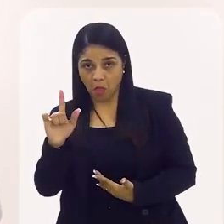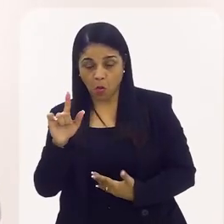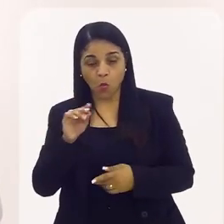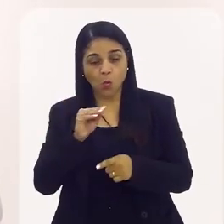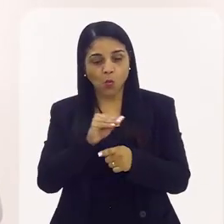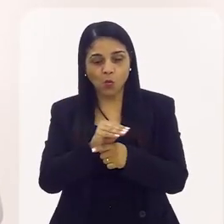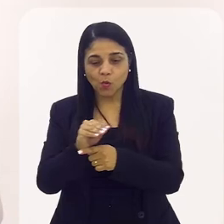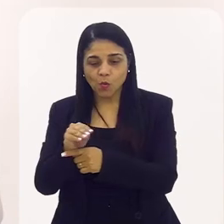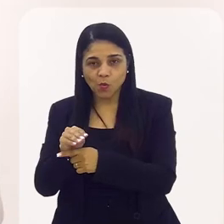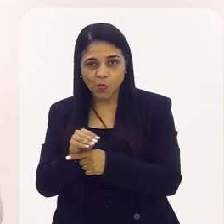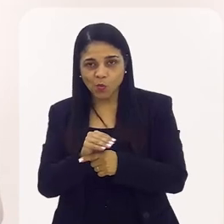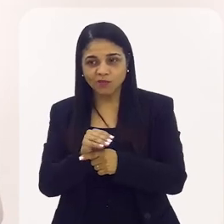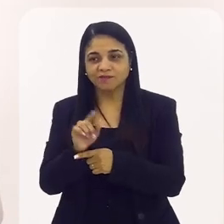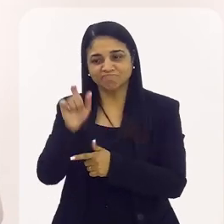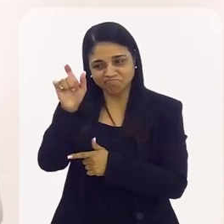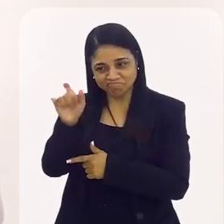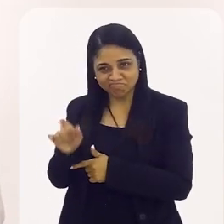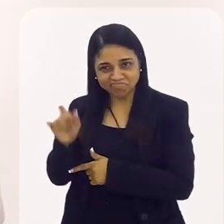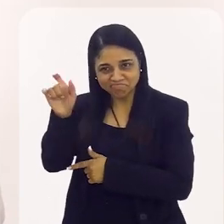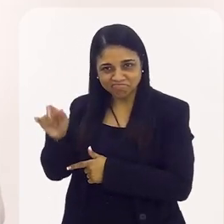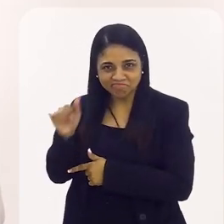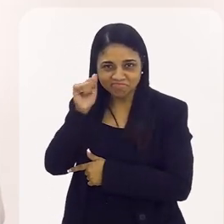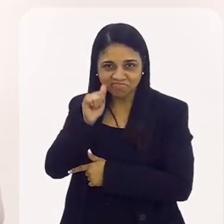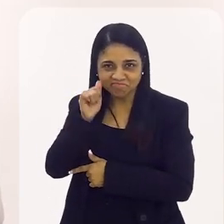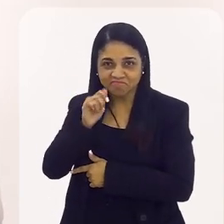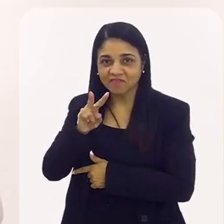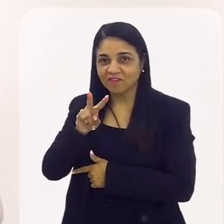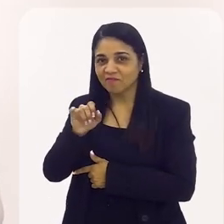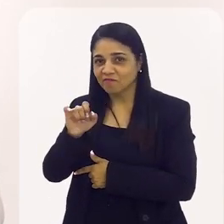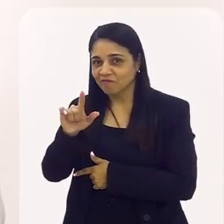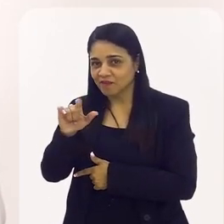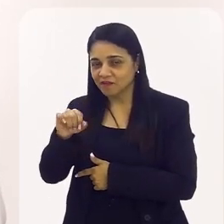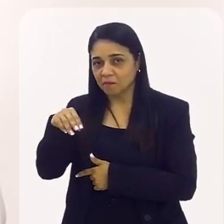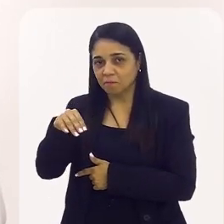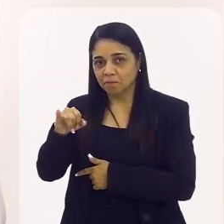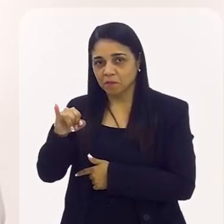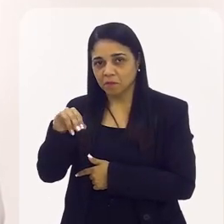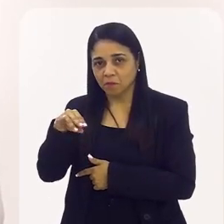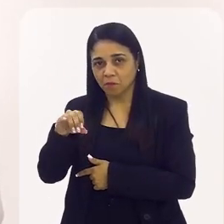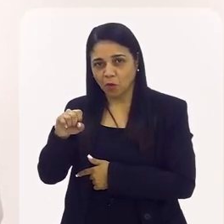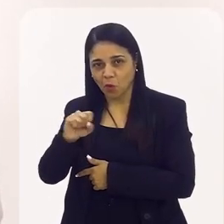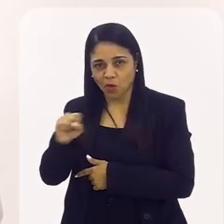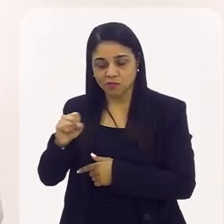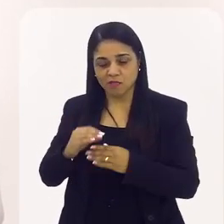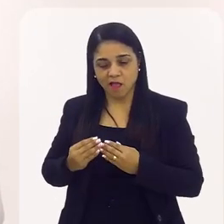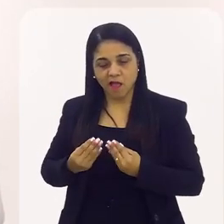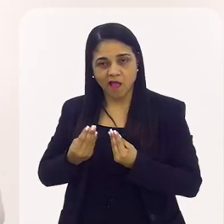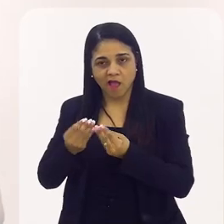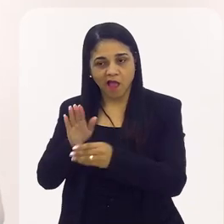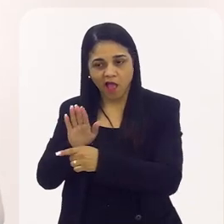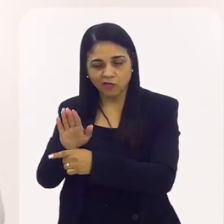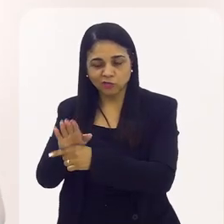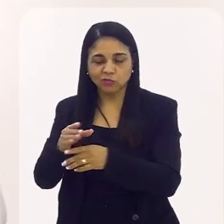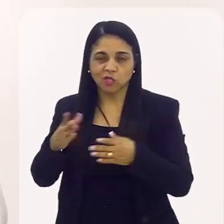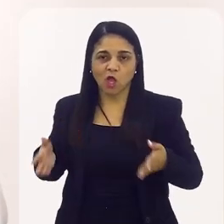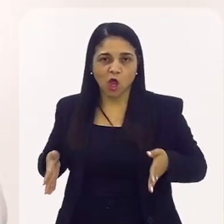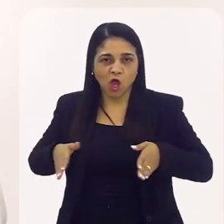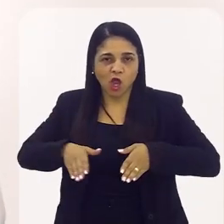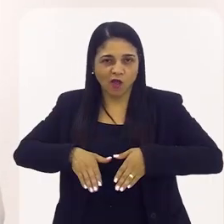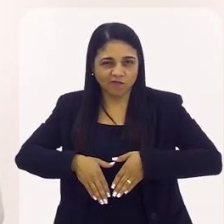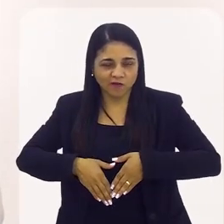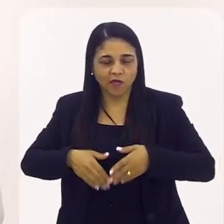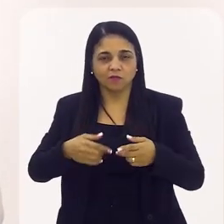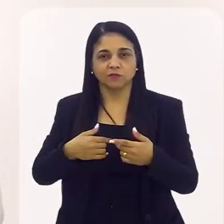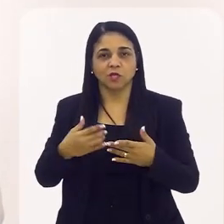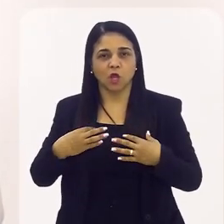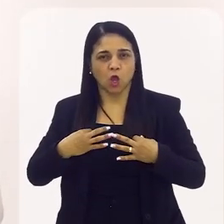das mulheres da Vila Mimosa, ajudando com fralda, com roupa, com cesta